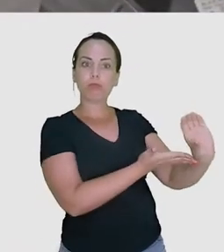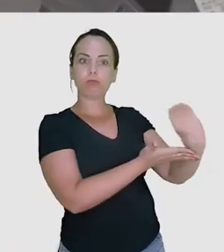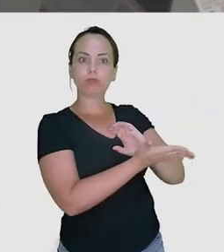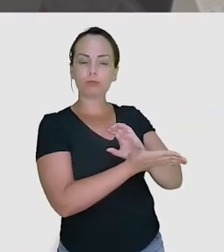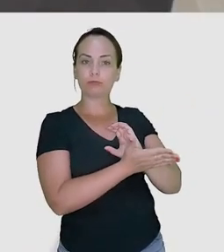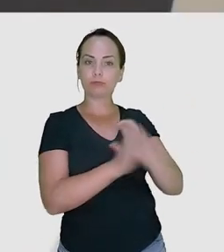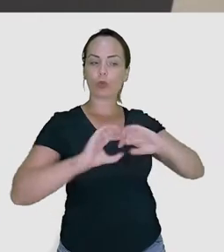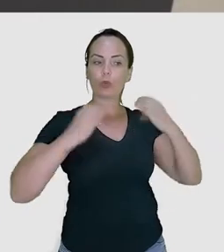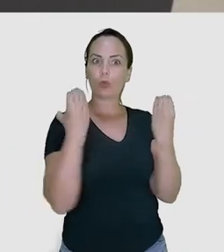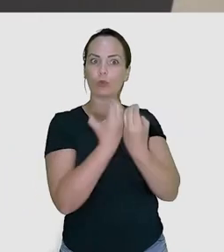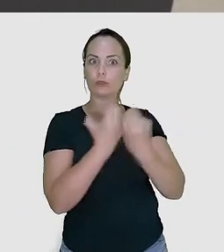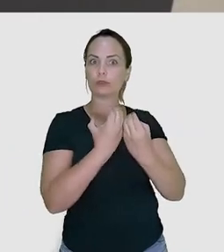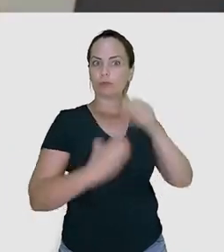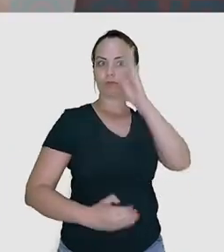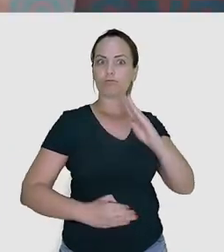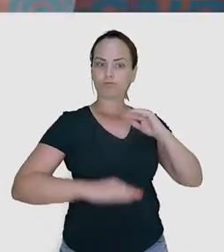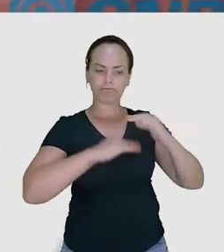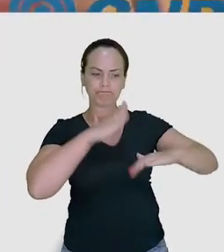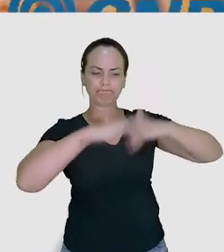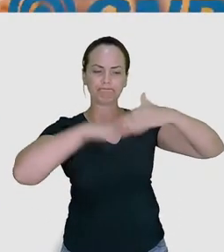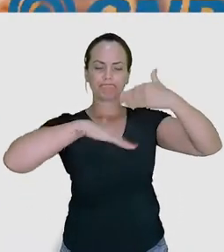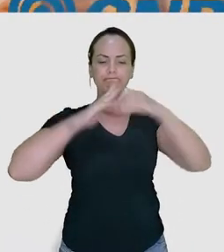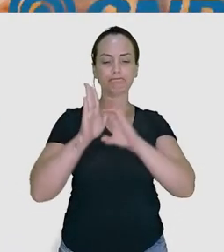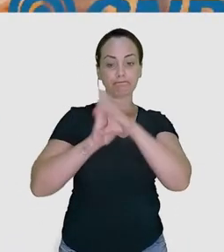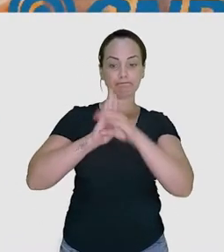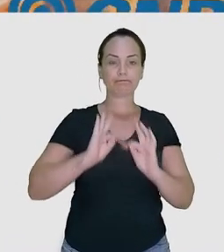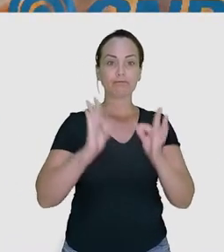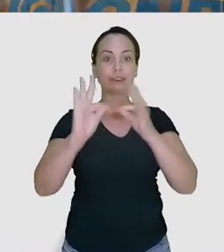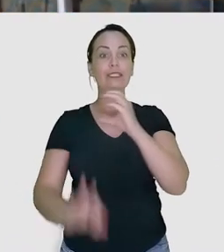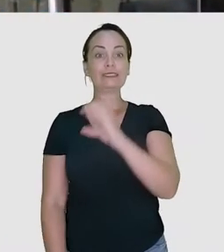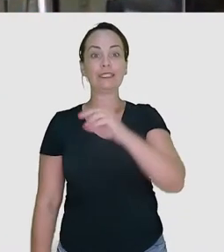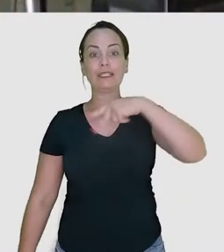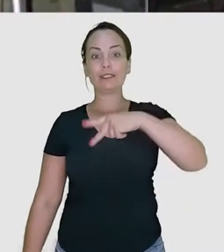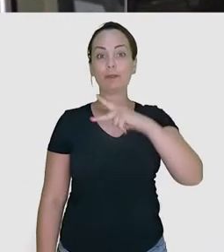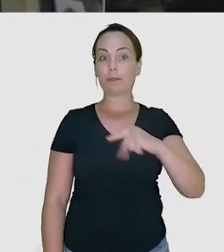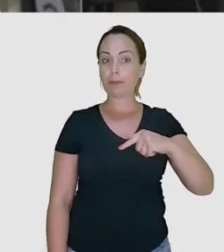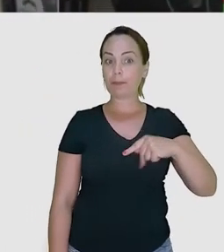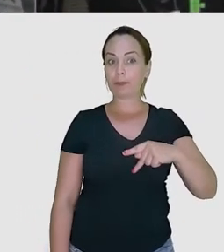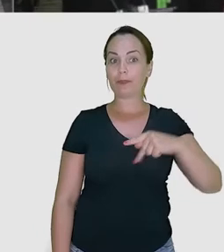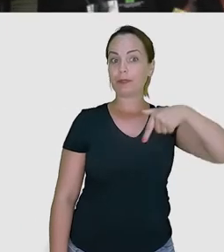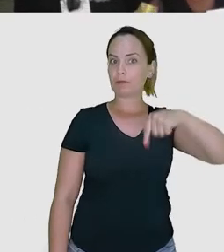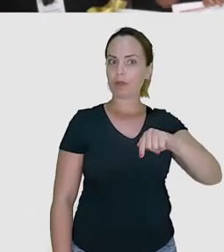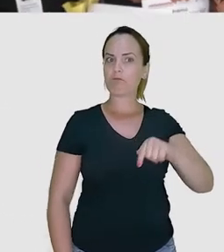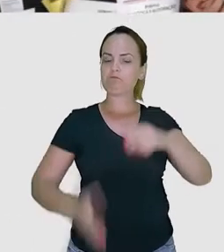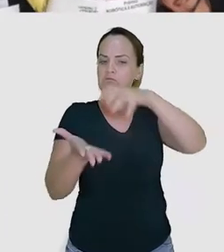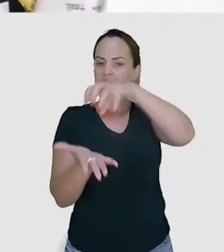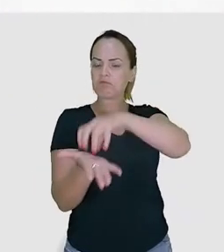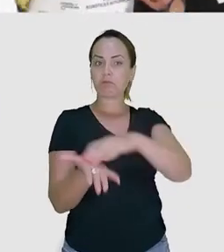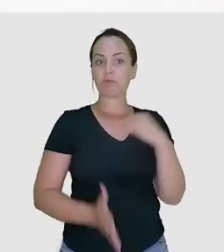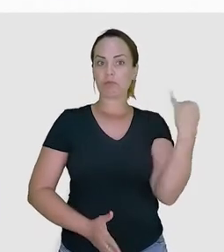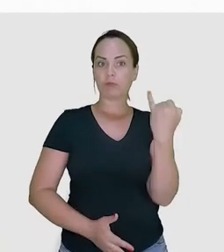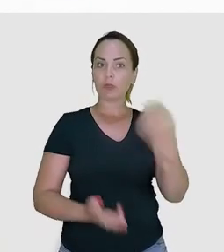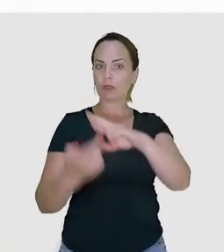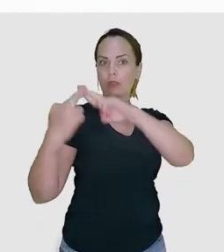pesquisa desde o ensino médio financiados por meio de bolsas e gerenciados pelo Conselho Nacional de Desenvolvimento Científico e Tecnológico, o